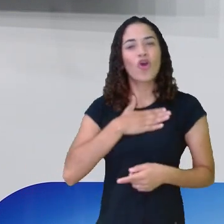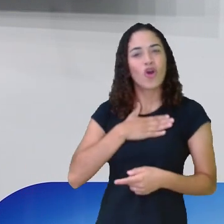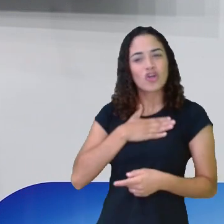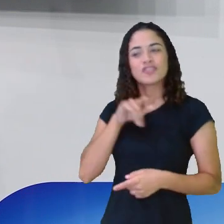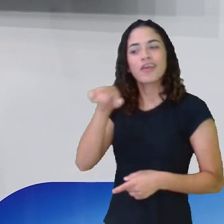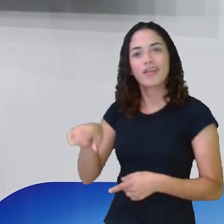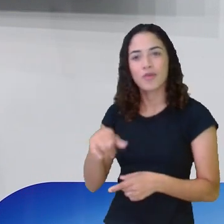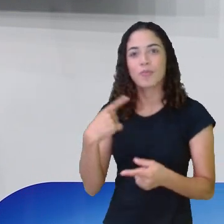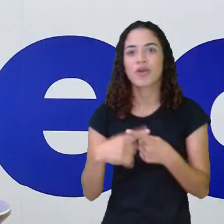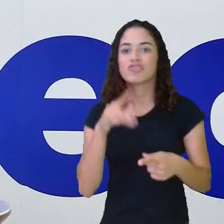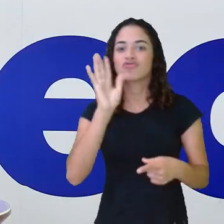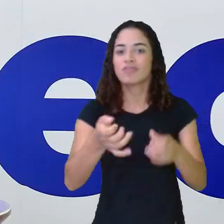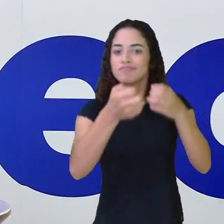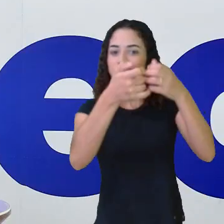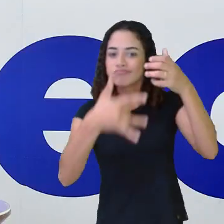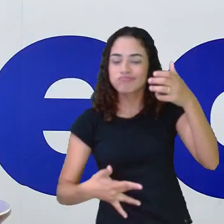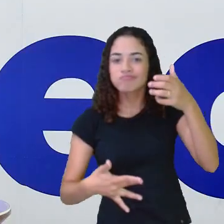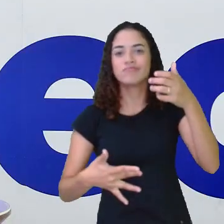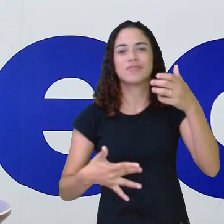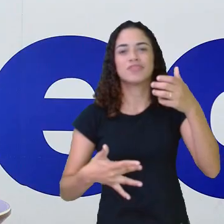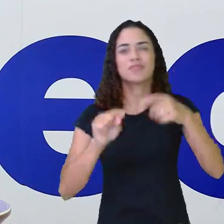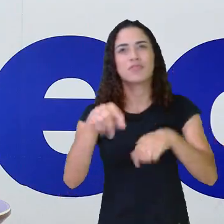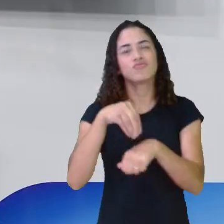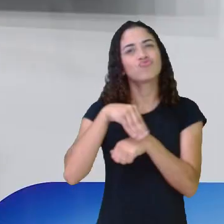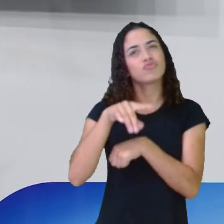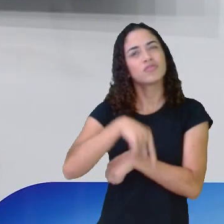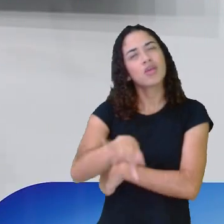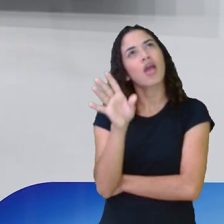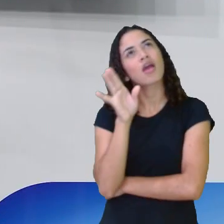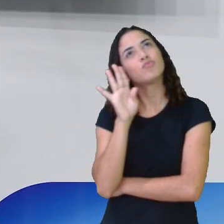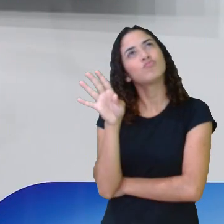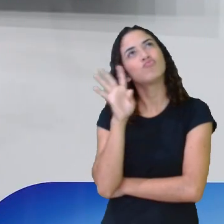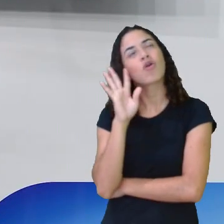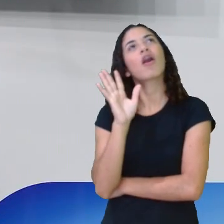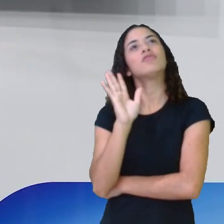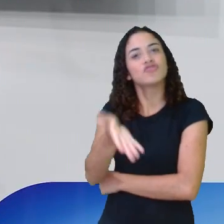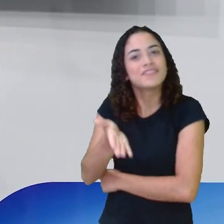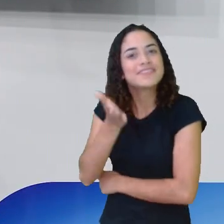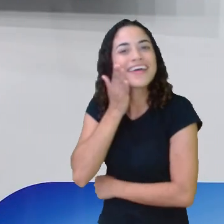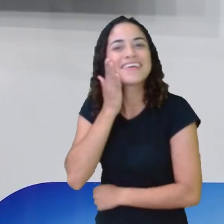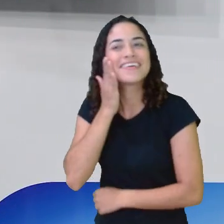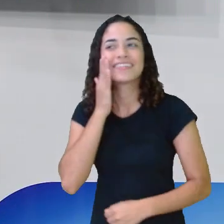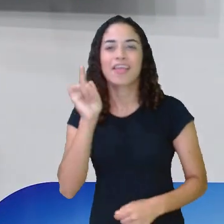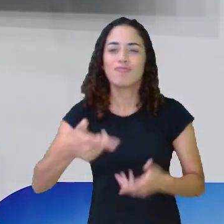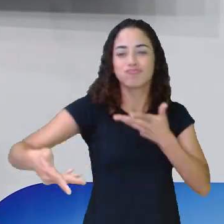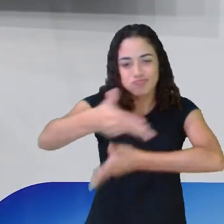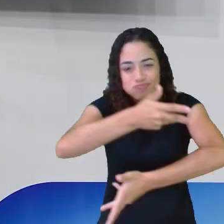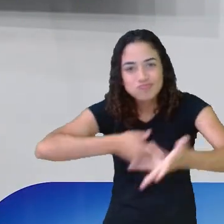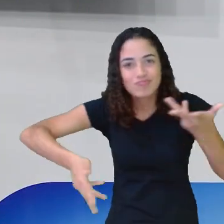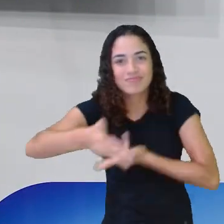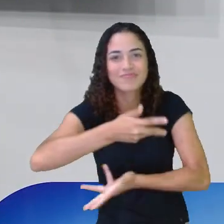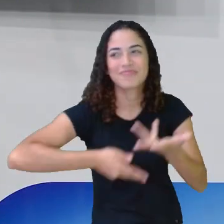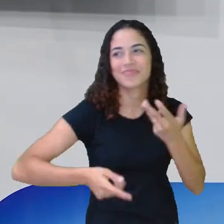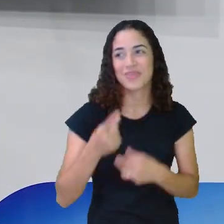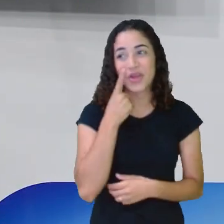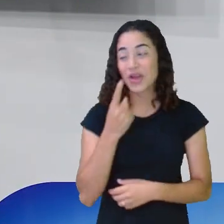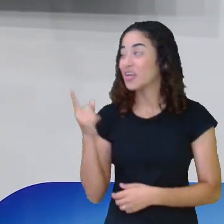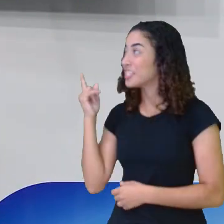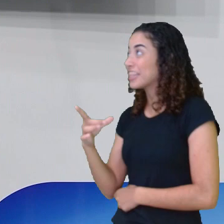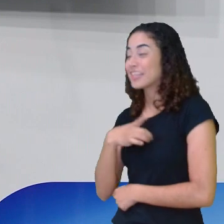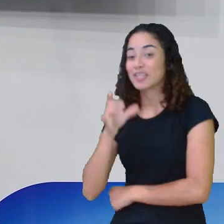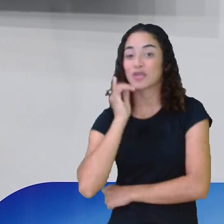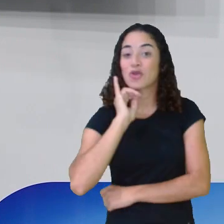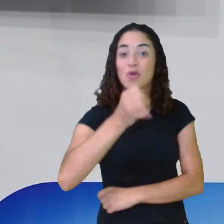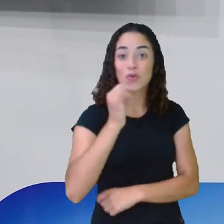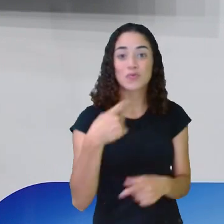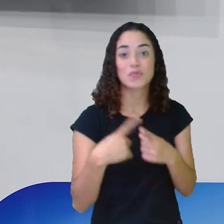adianta as coisas, você já fica aí toda antenada, é um bate-bola maravilhoso, como ela disse, eu tenho conto, porque